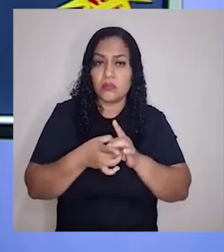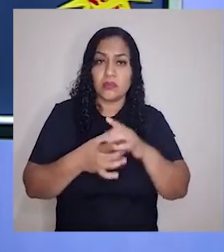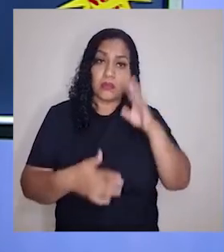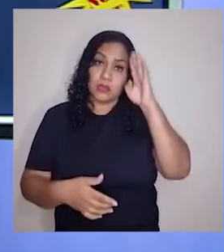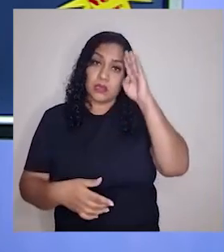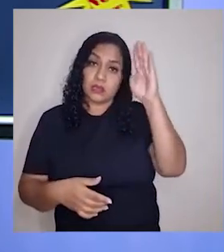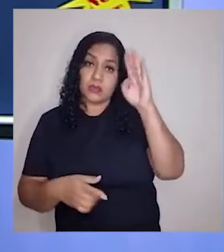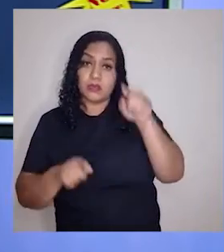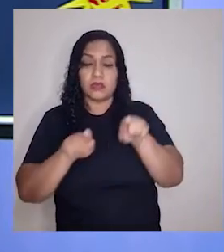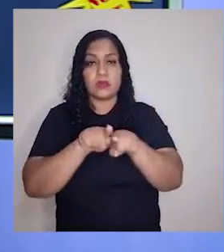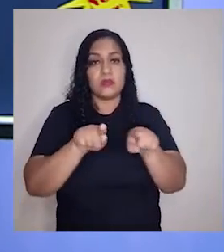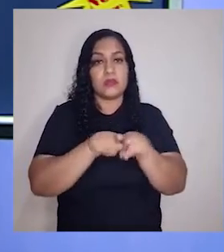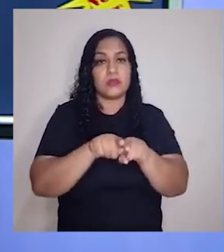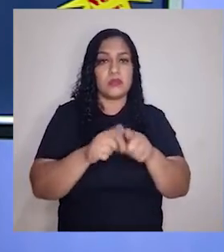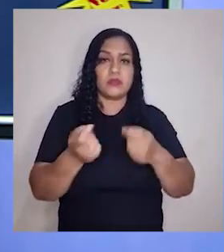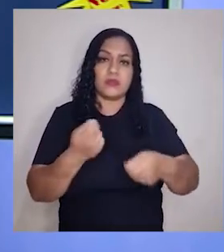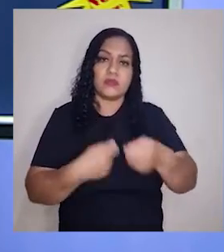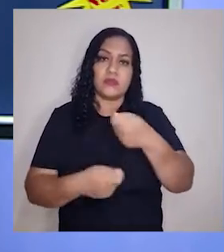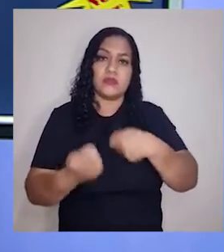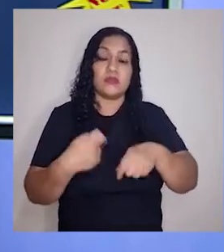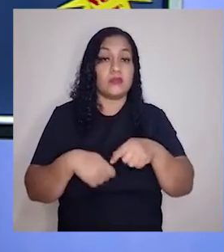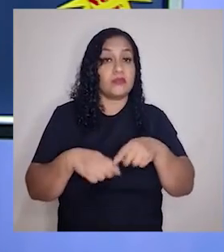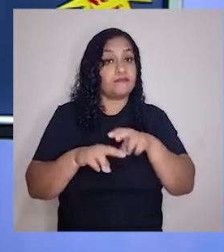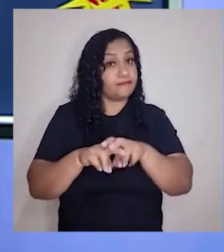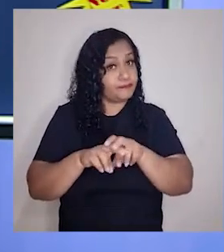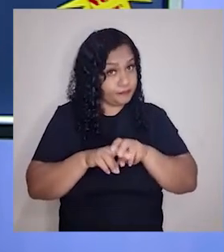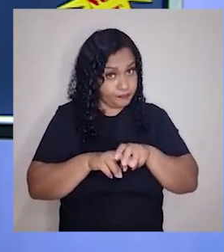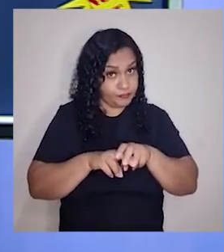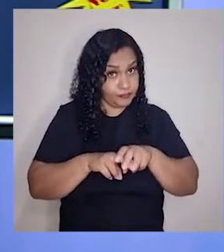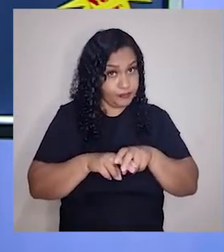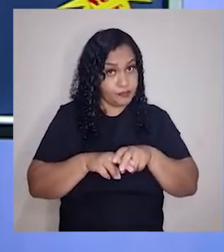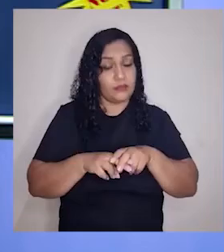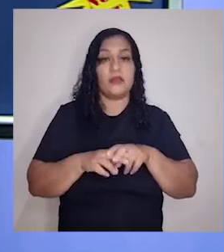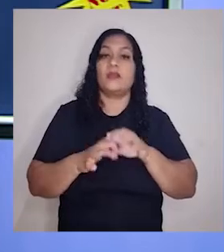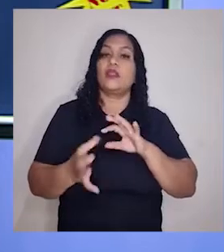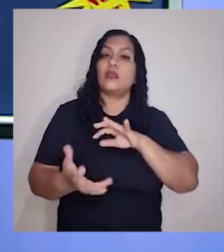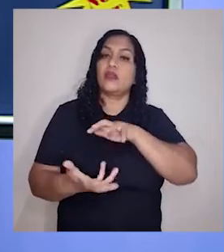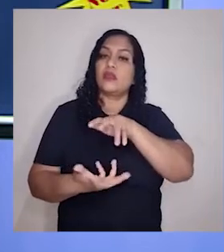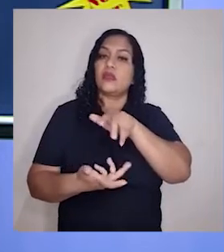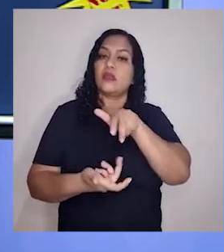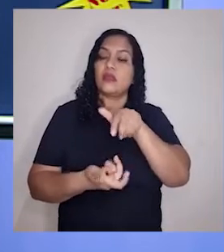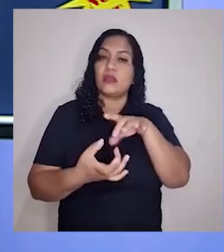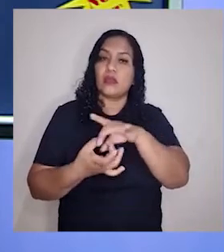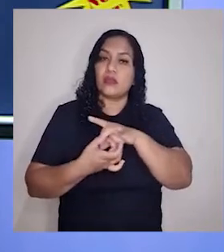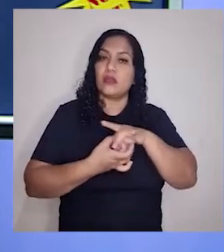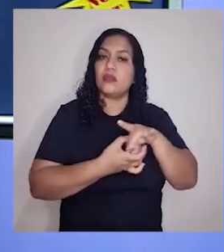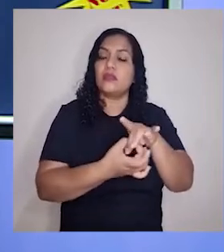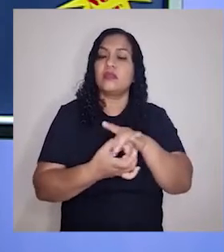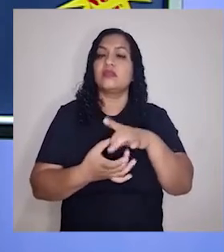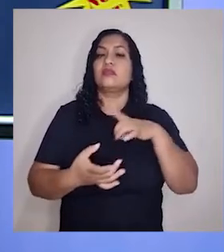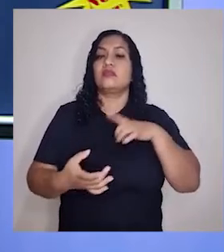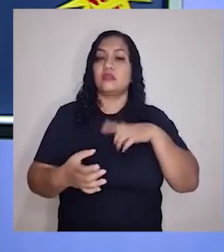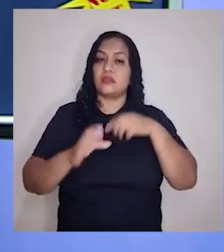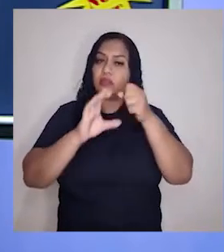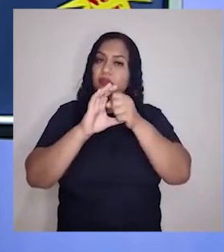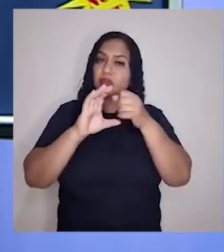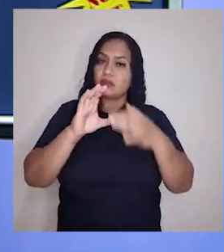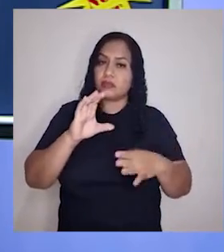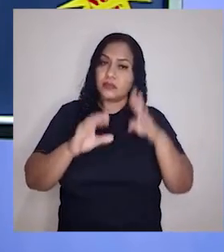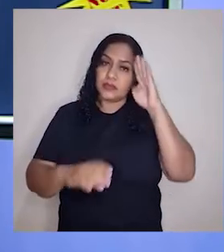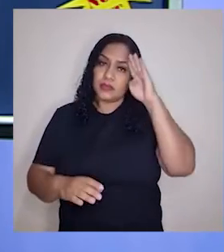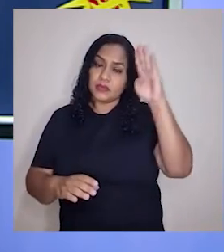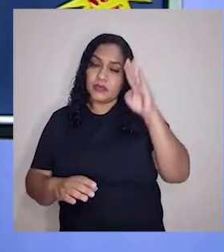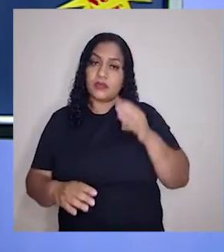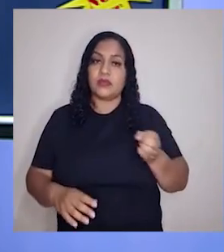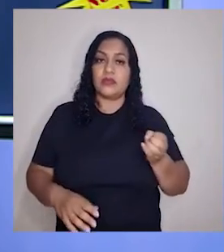interligado, principalmente em relação a essa parte comercial. Por isso que a globalização tem essa chave principal